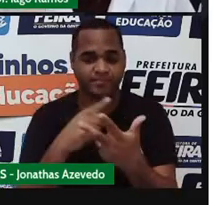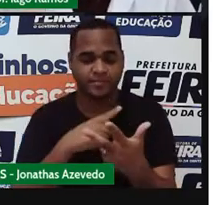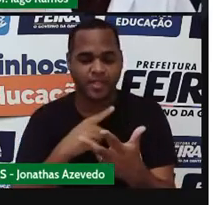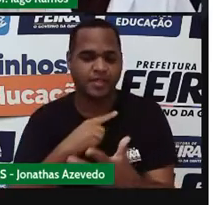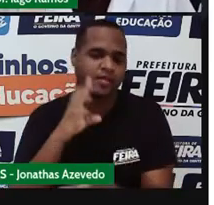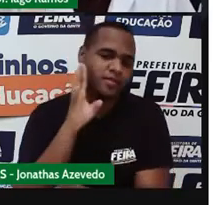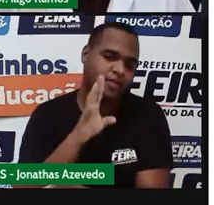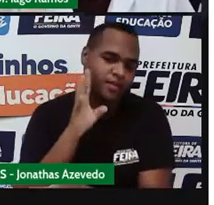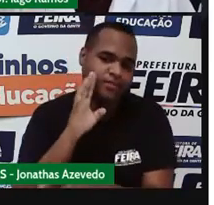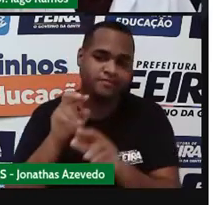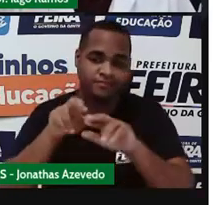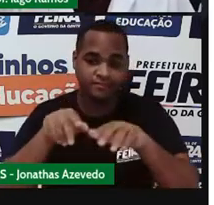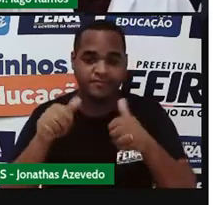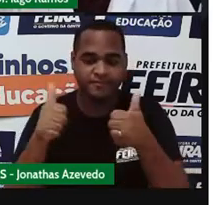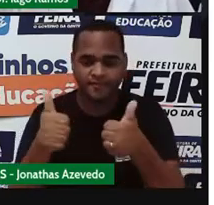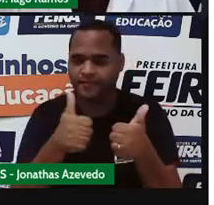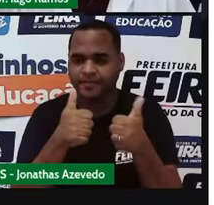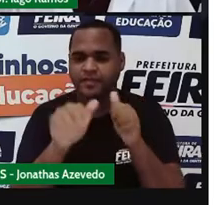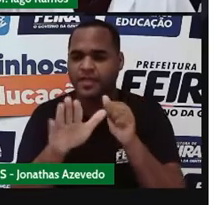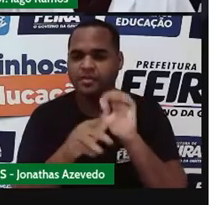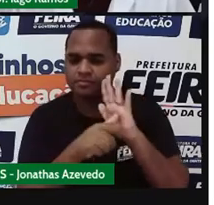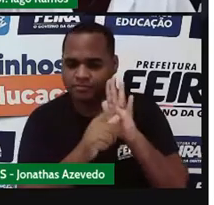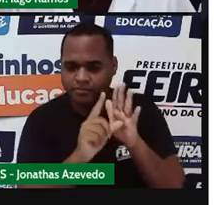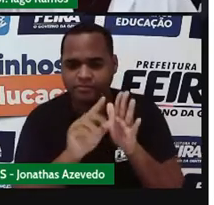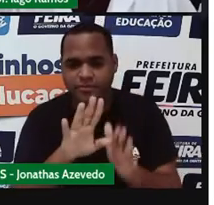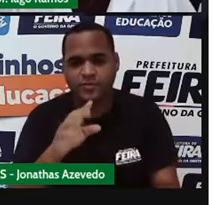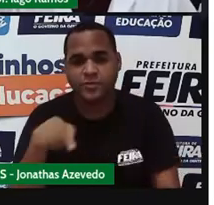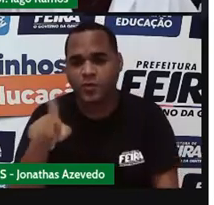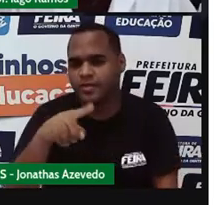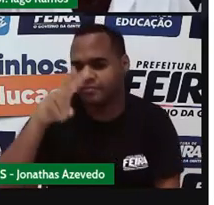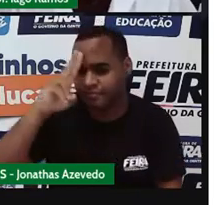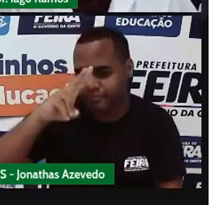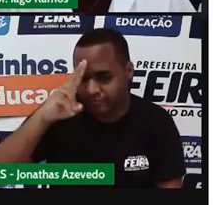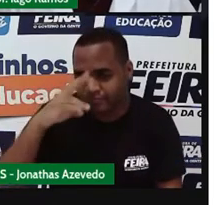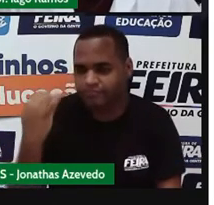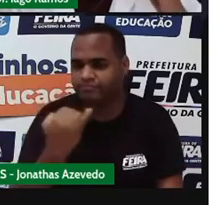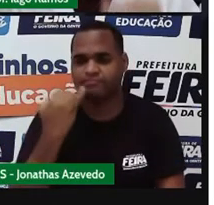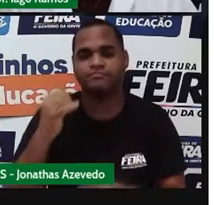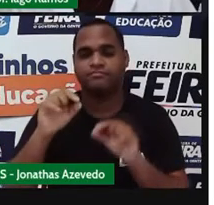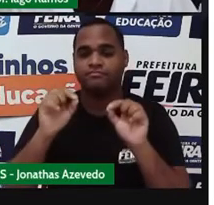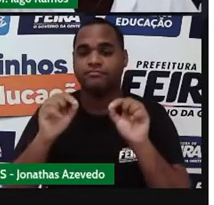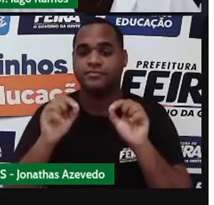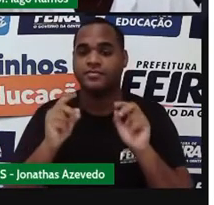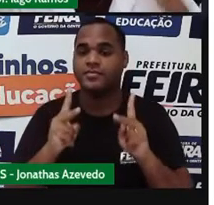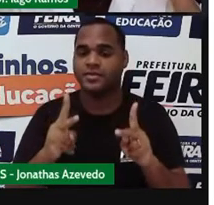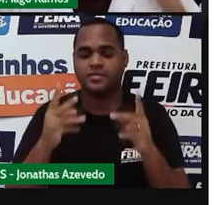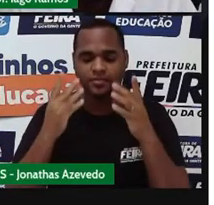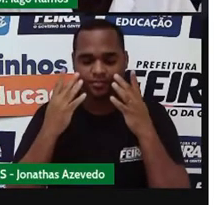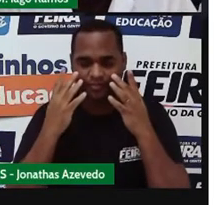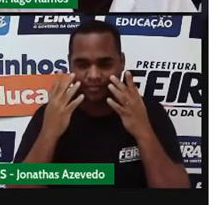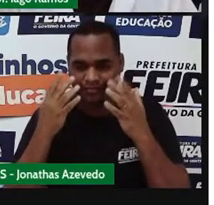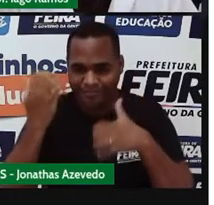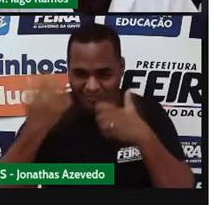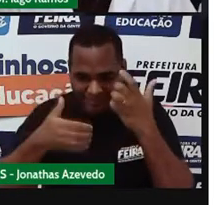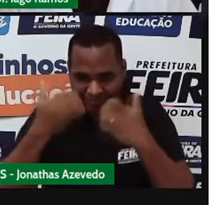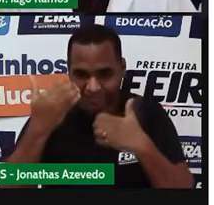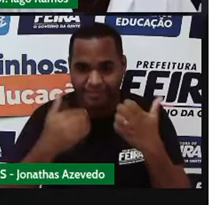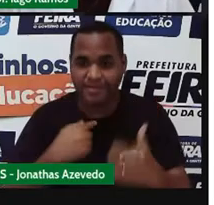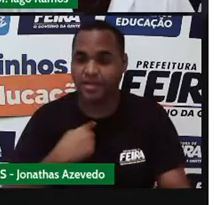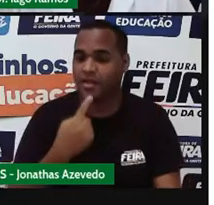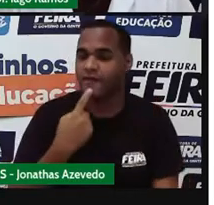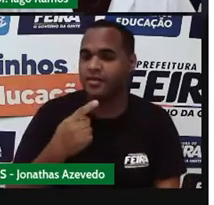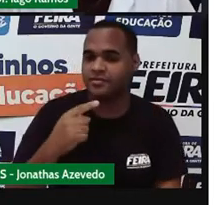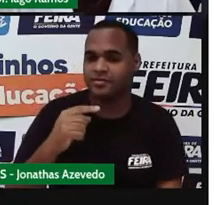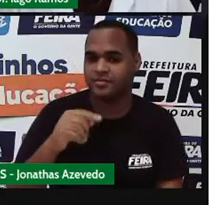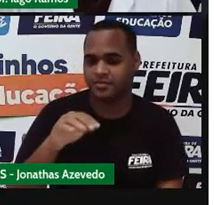legal, certo? Mas antes disso, lembrar, né? Sempre fazer essa apresentação é importante. Quem está falando aqui sou eu,